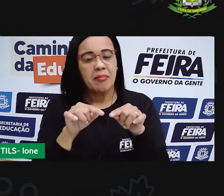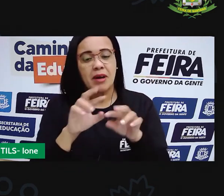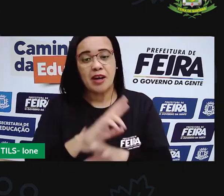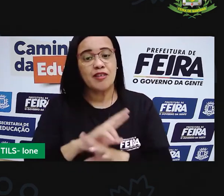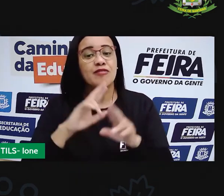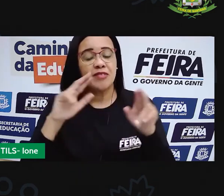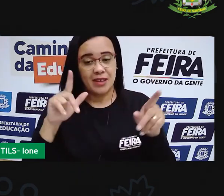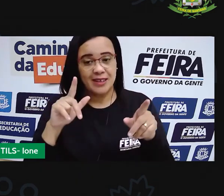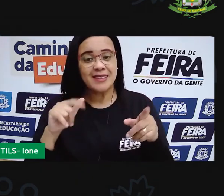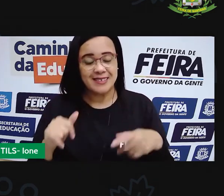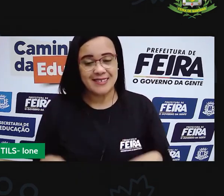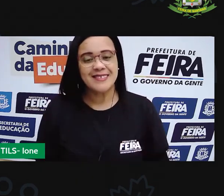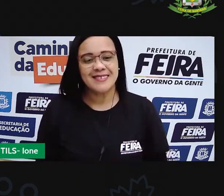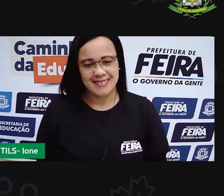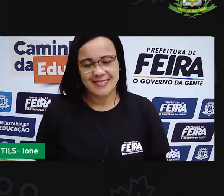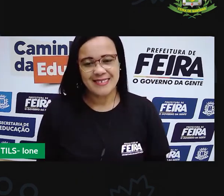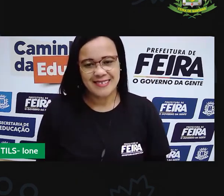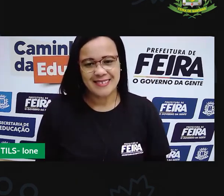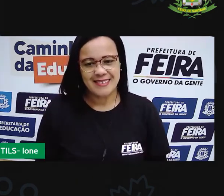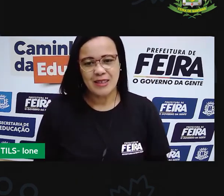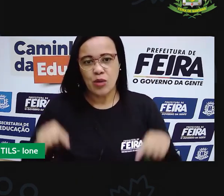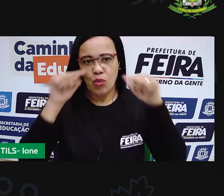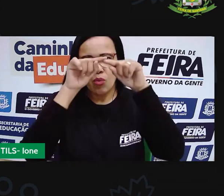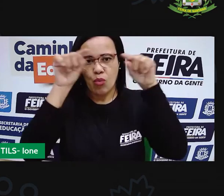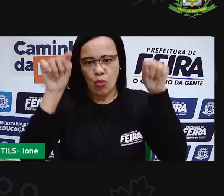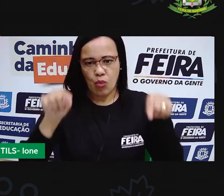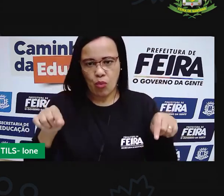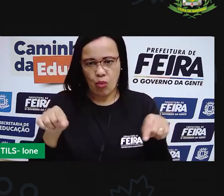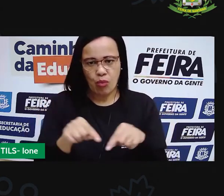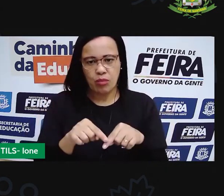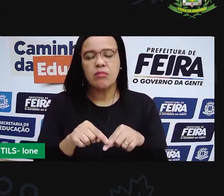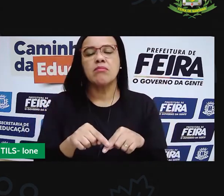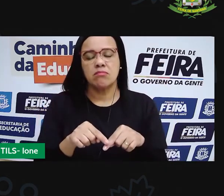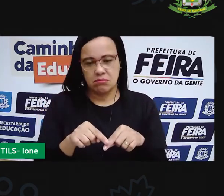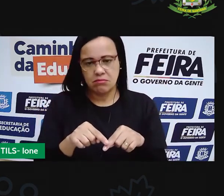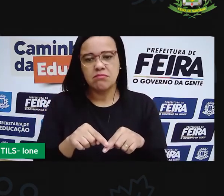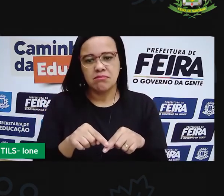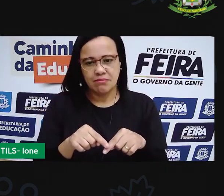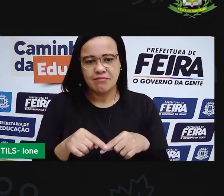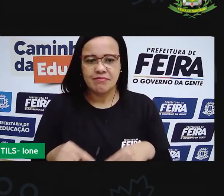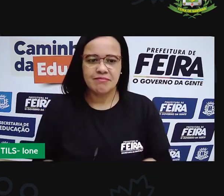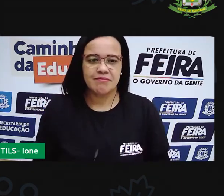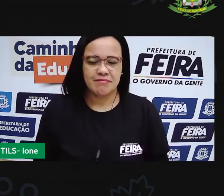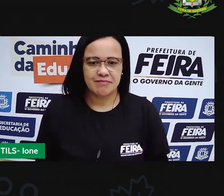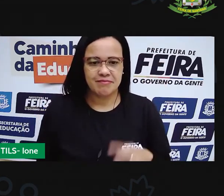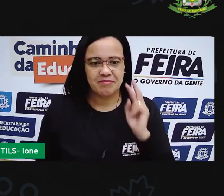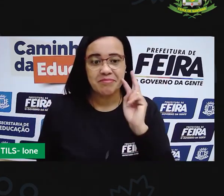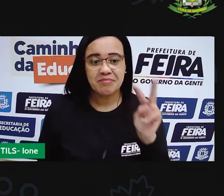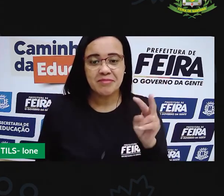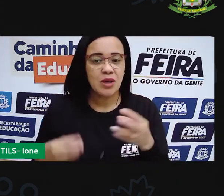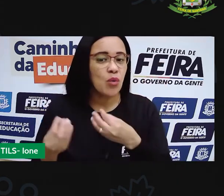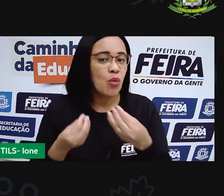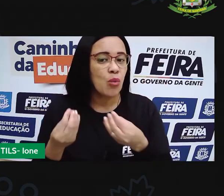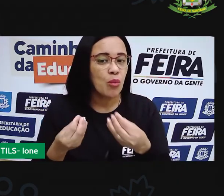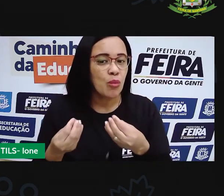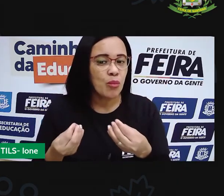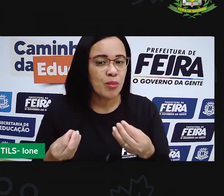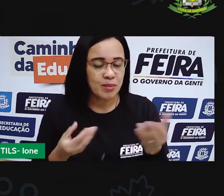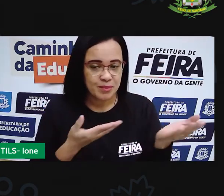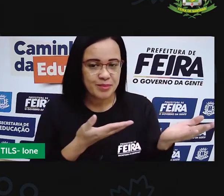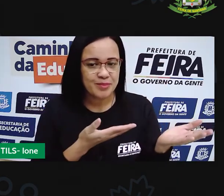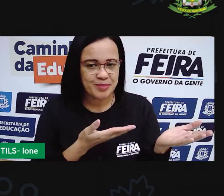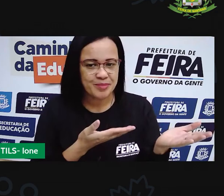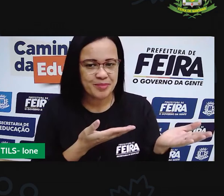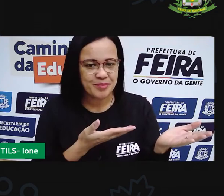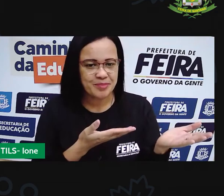maiores do que um quadrado olha então aqui a gente vai